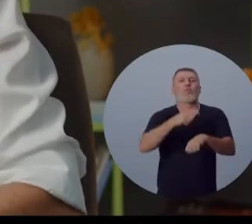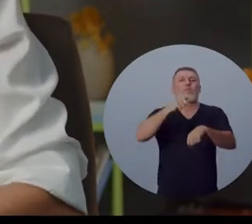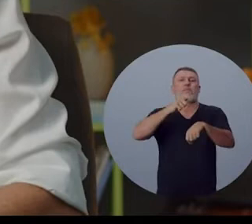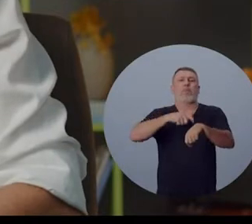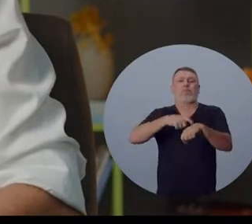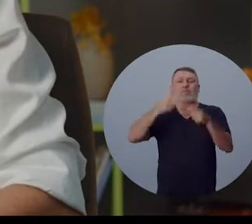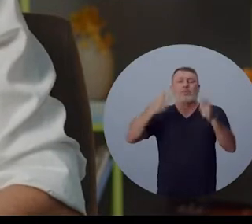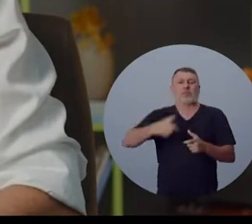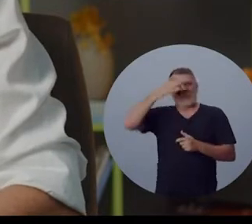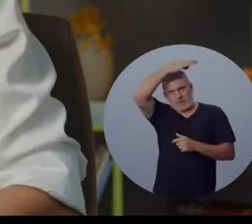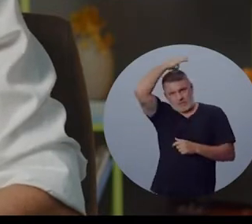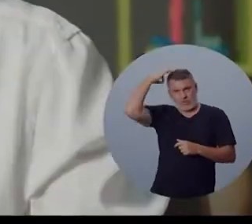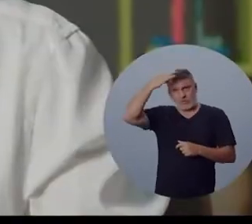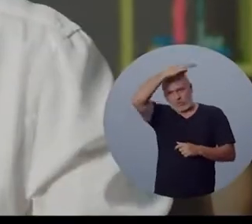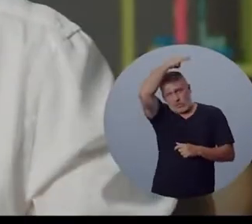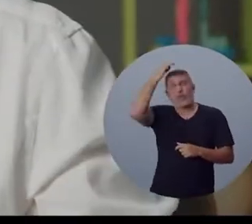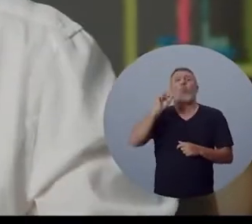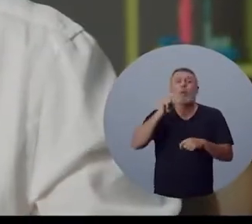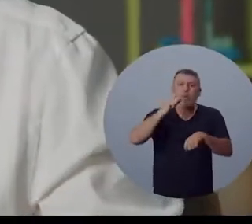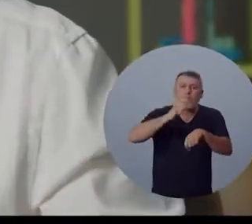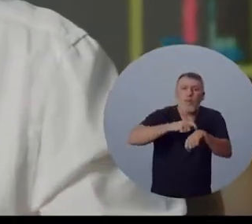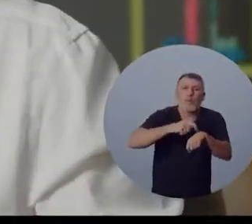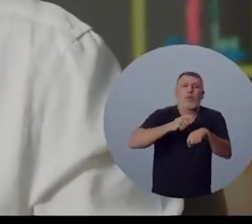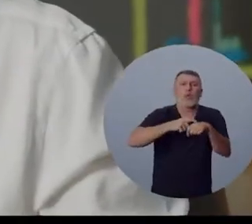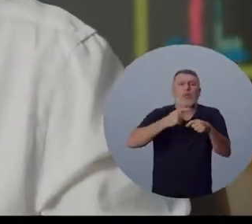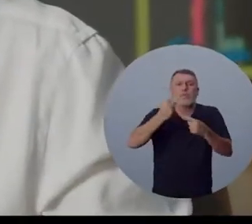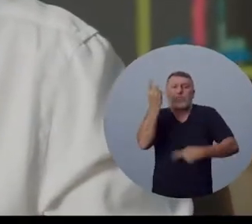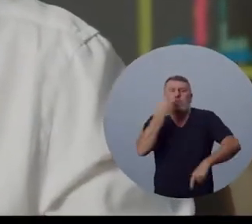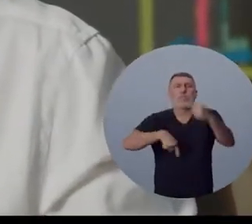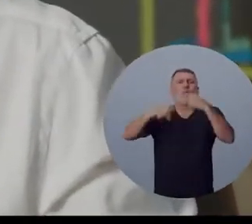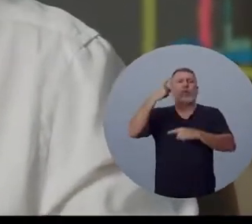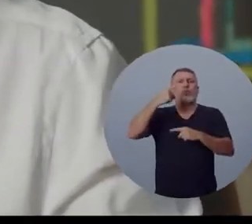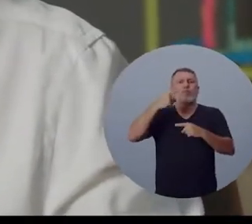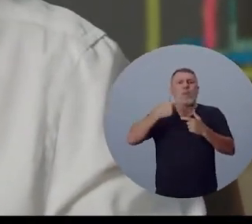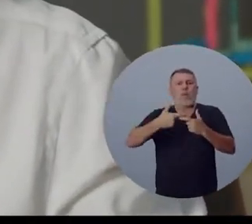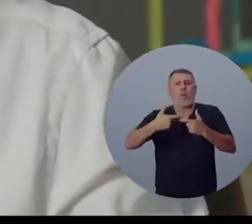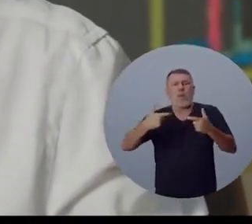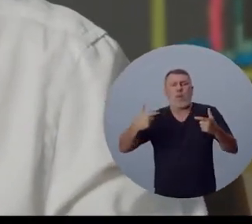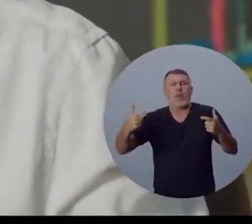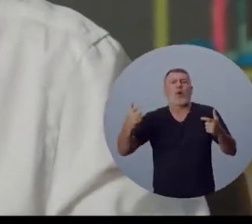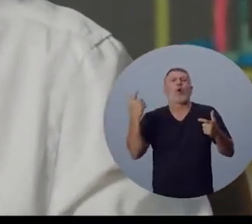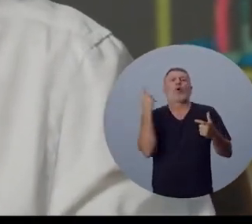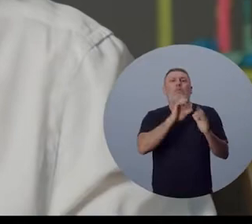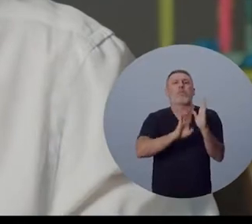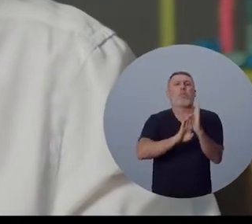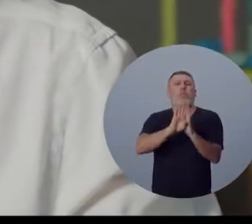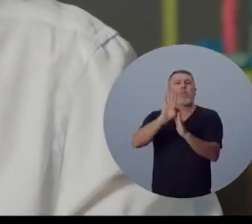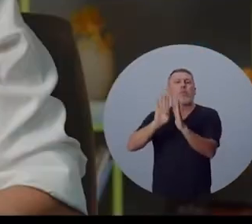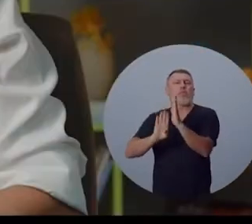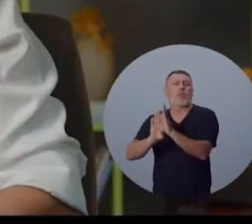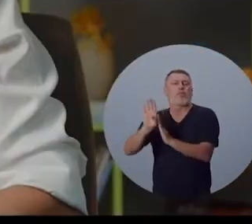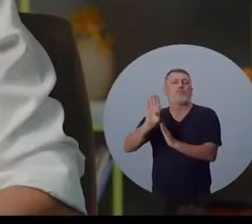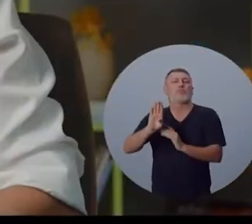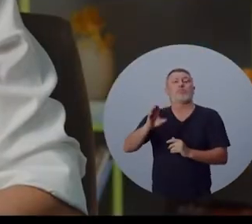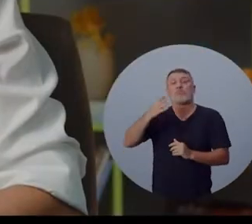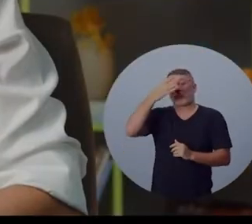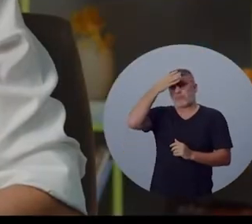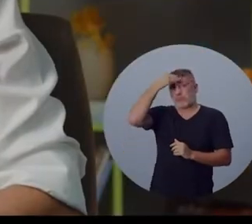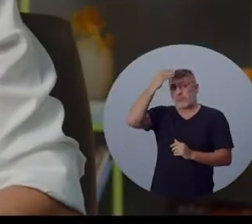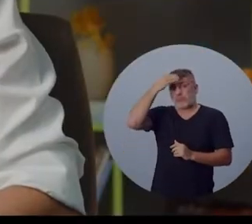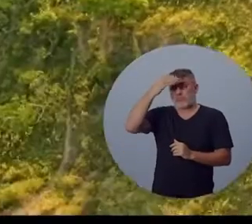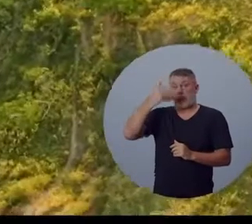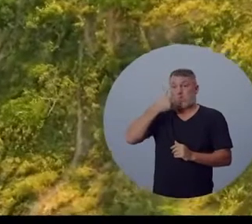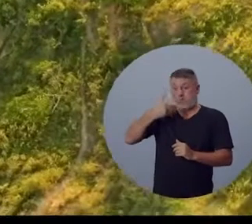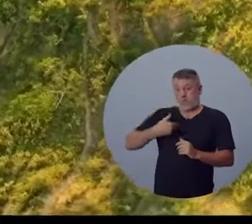novo momento para o Espírito Santo. Um momento de crescimento, de avanços e de prosperidade. Por determinação